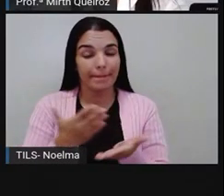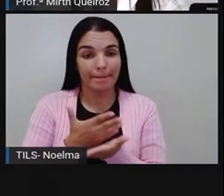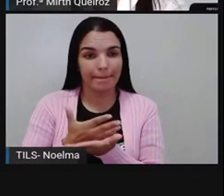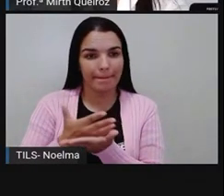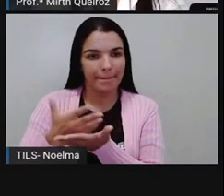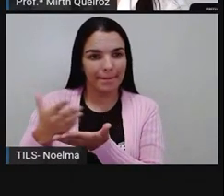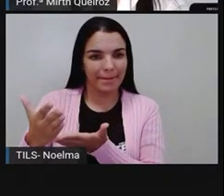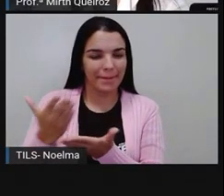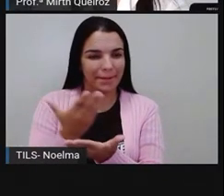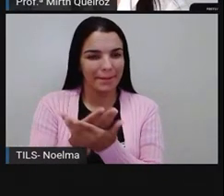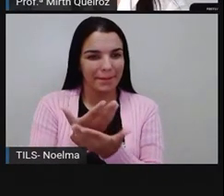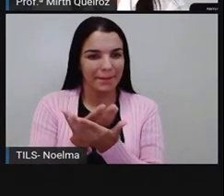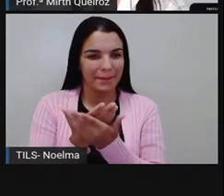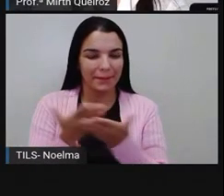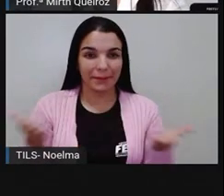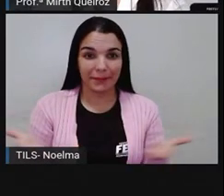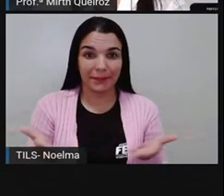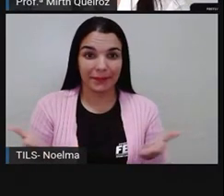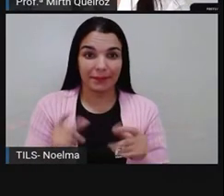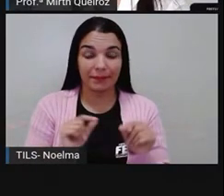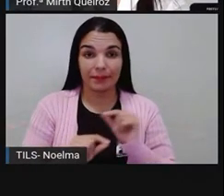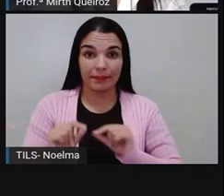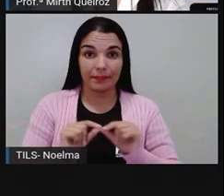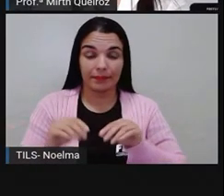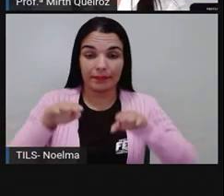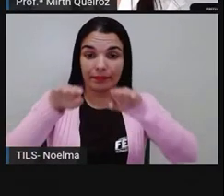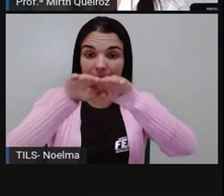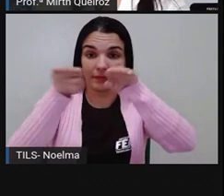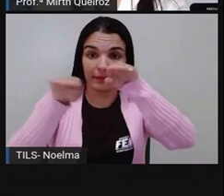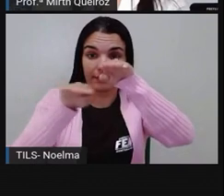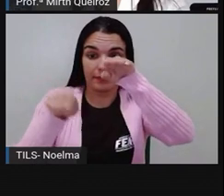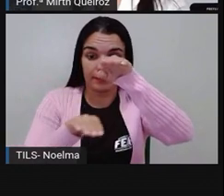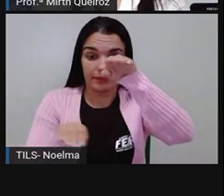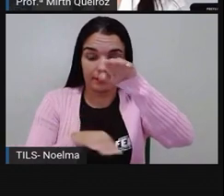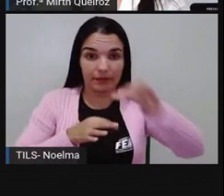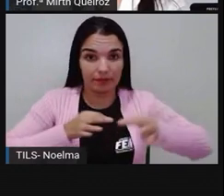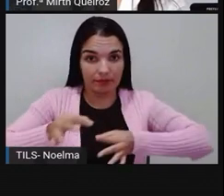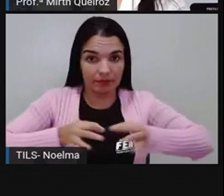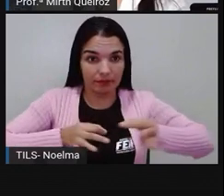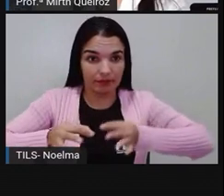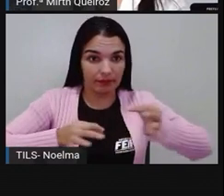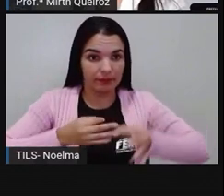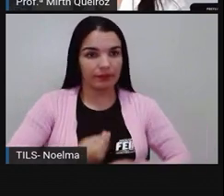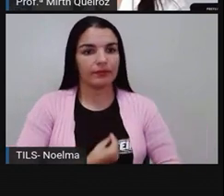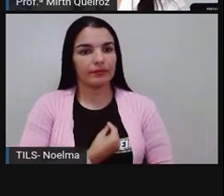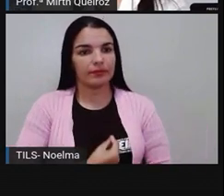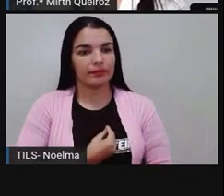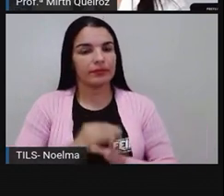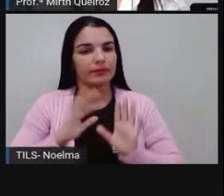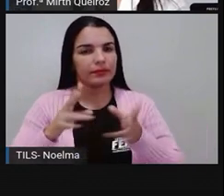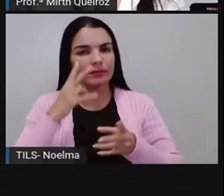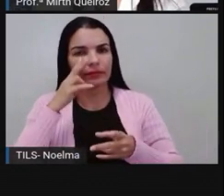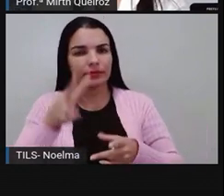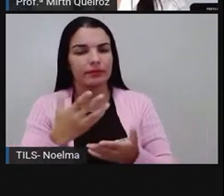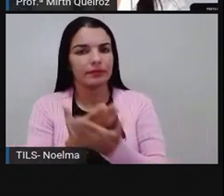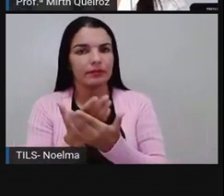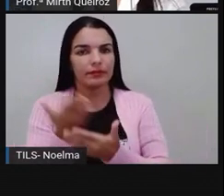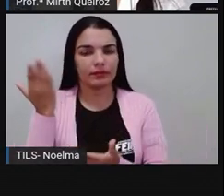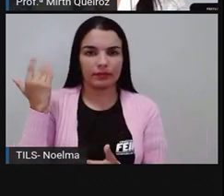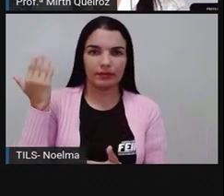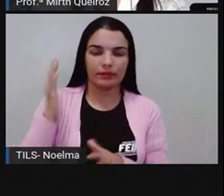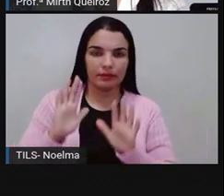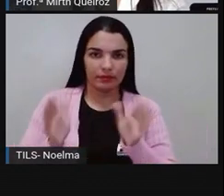seguimento à nossa aula, falando aí sobre os níveis de organização dos seres vivos. Assumo que a gente já viu já em outras aulas, né?